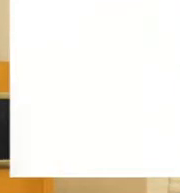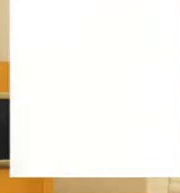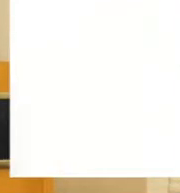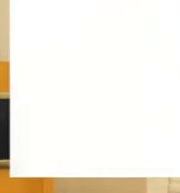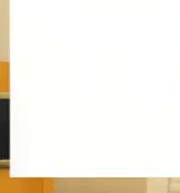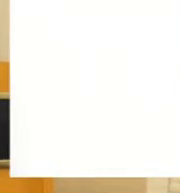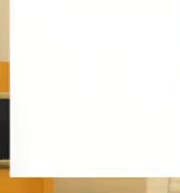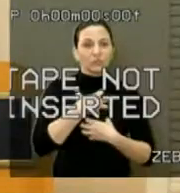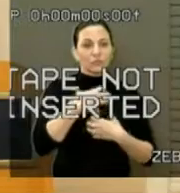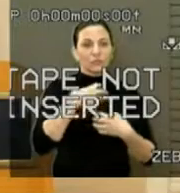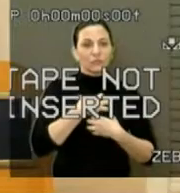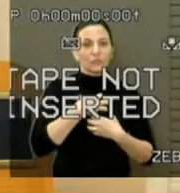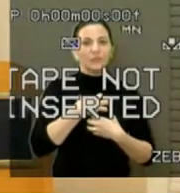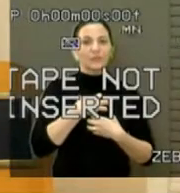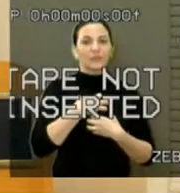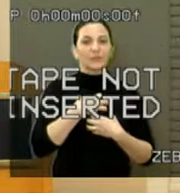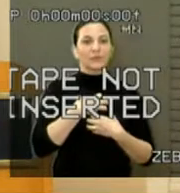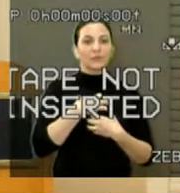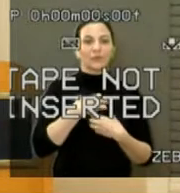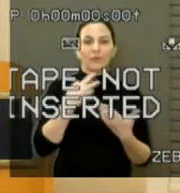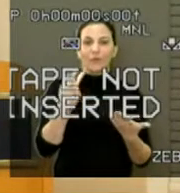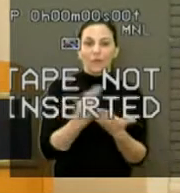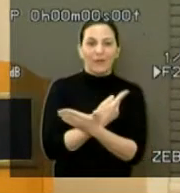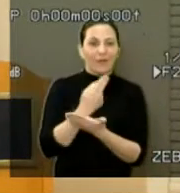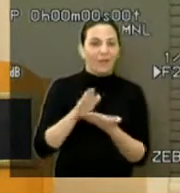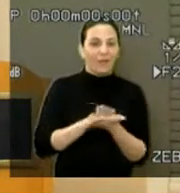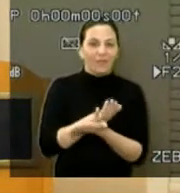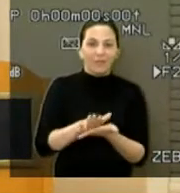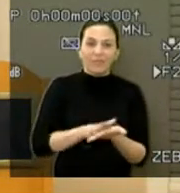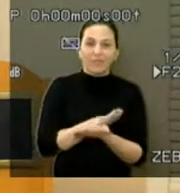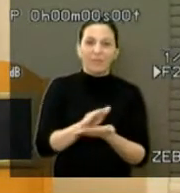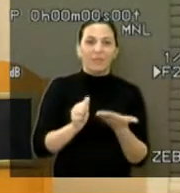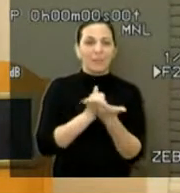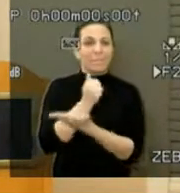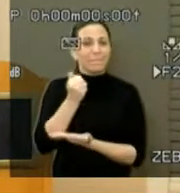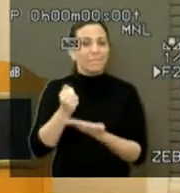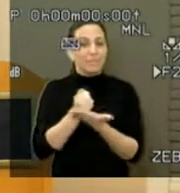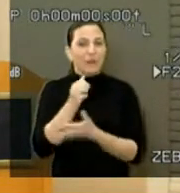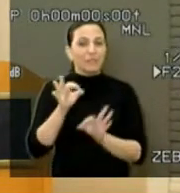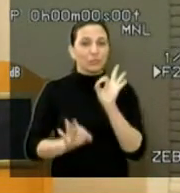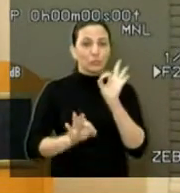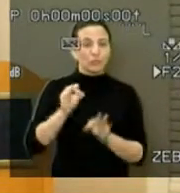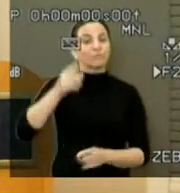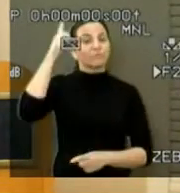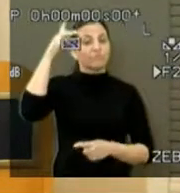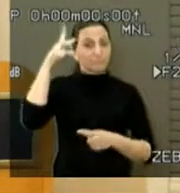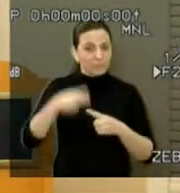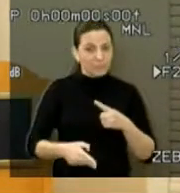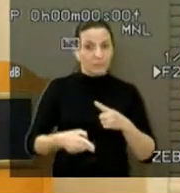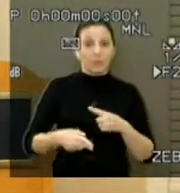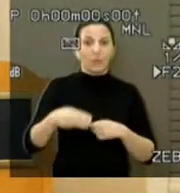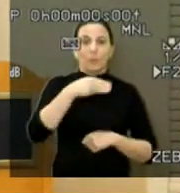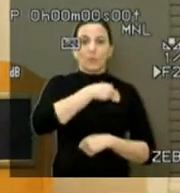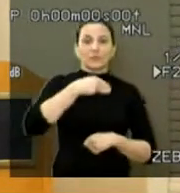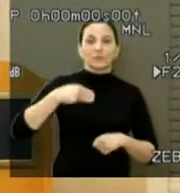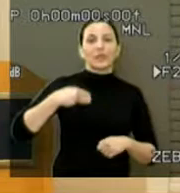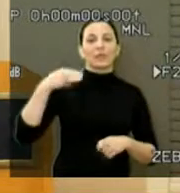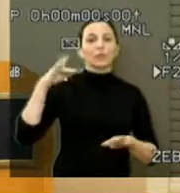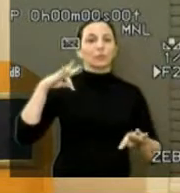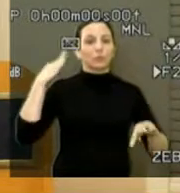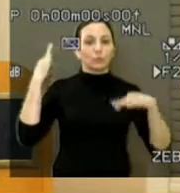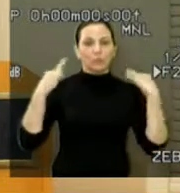bastante incoerente e sem respaldo jurídico, o empenho foi cancelado pelo Ministério do Turismo